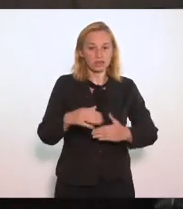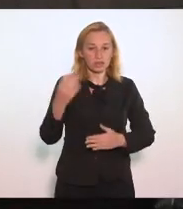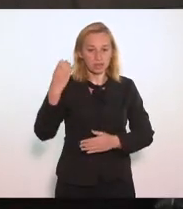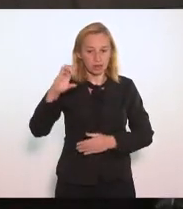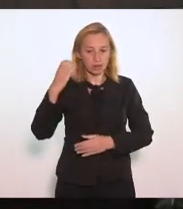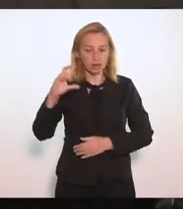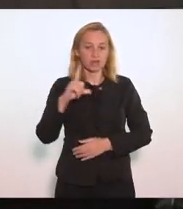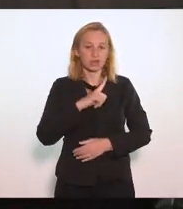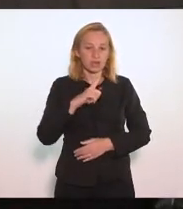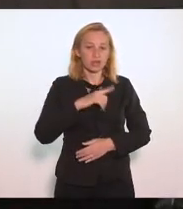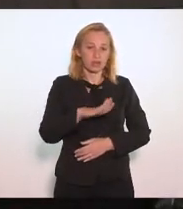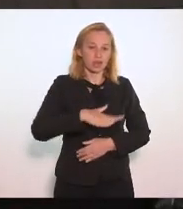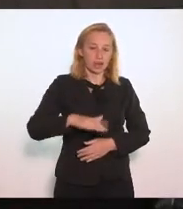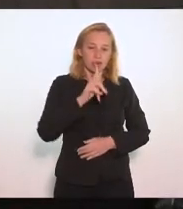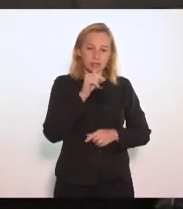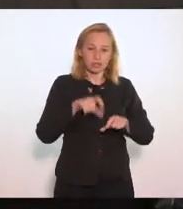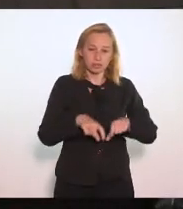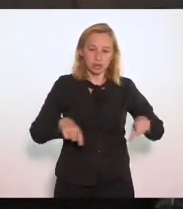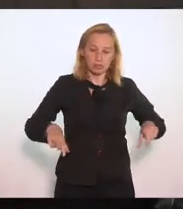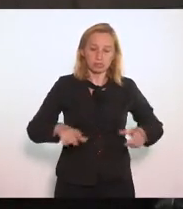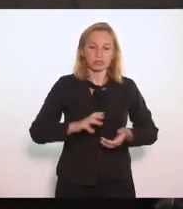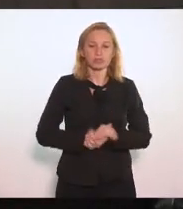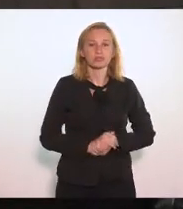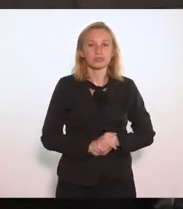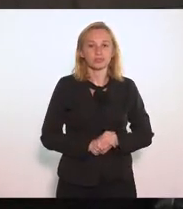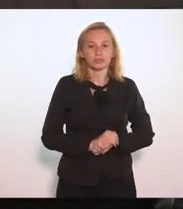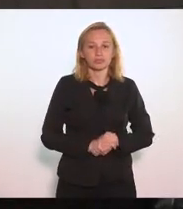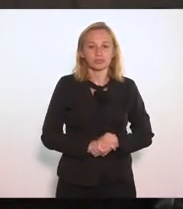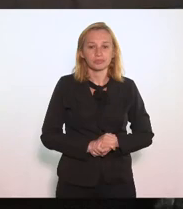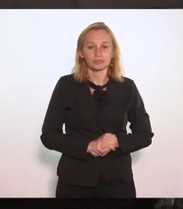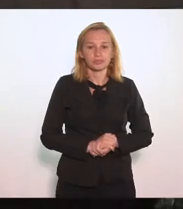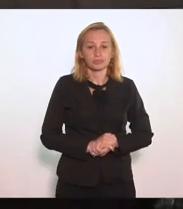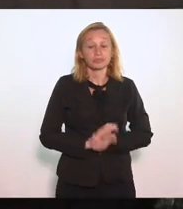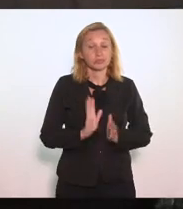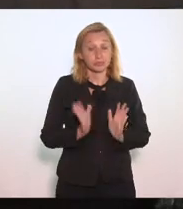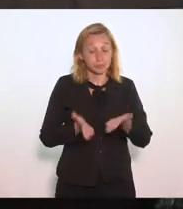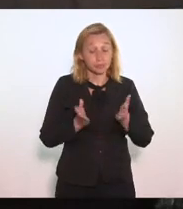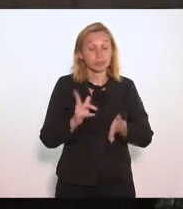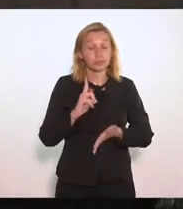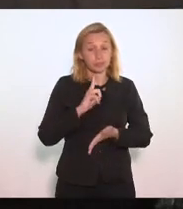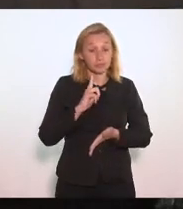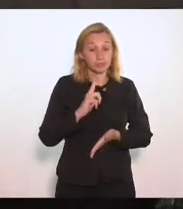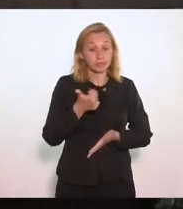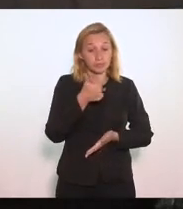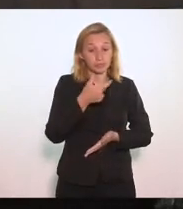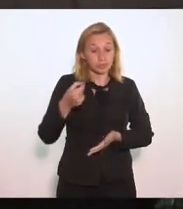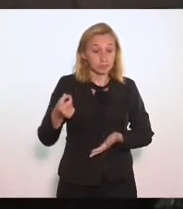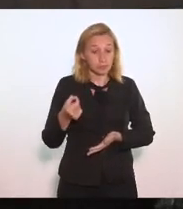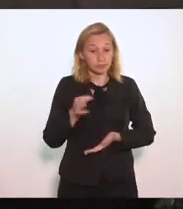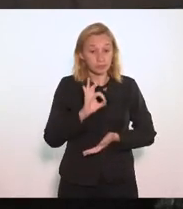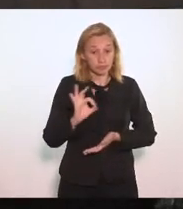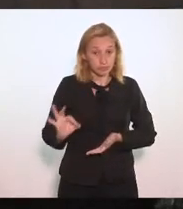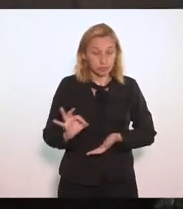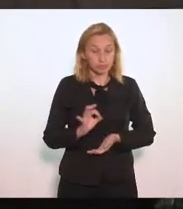Na área Do saneamento Básico Hoje Nós temos 100%